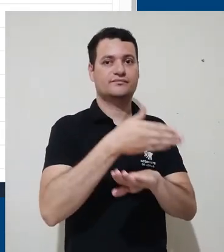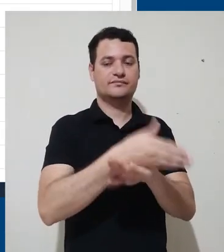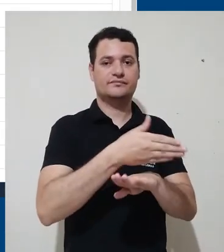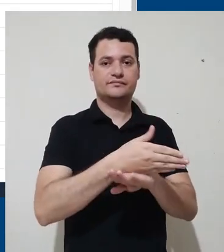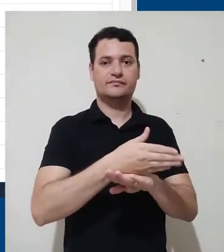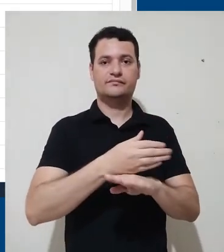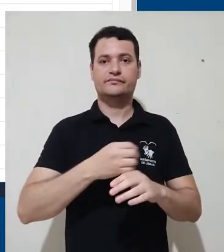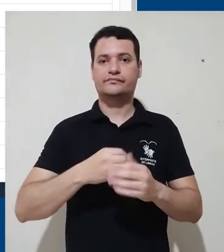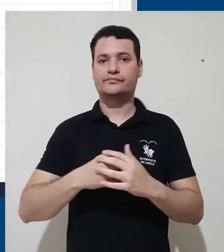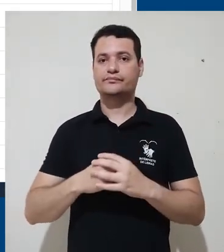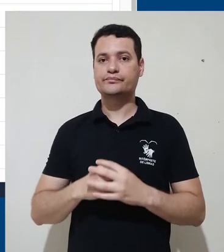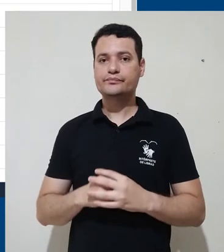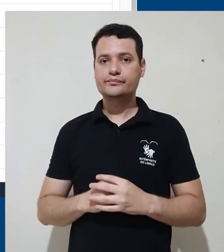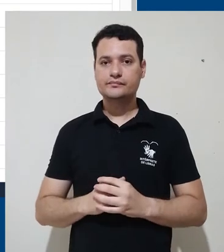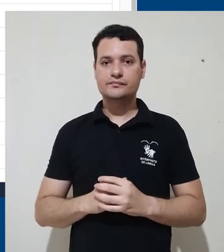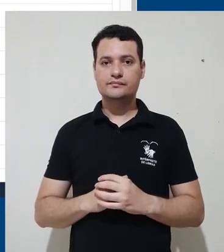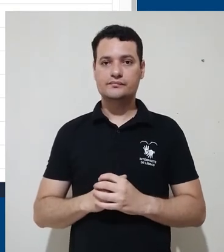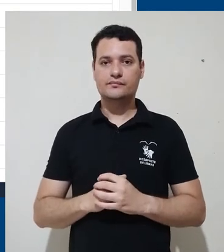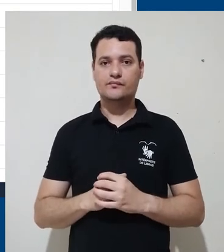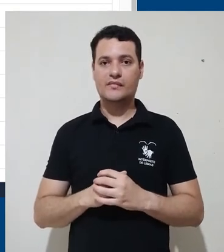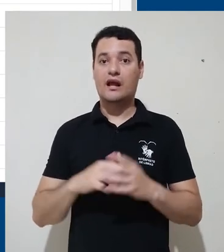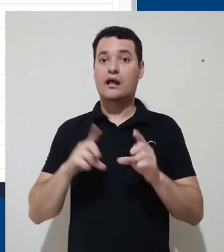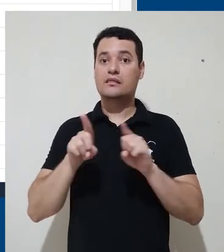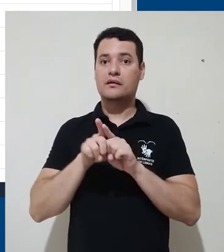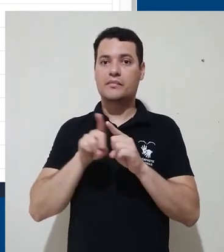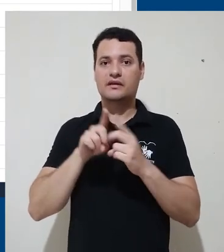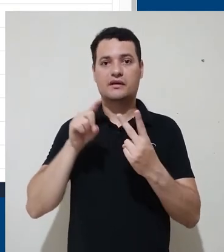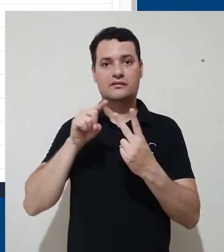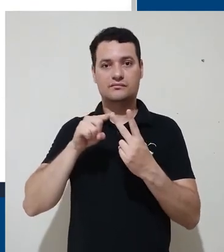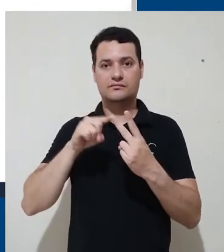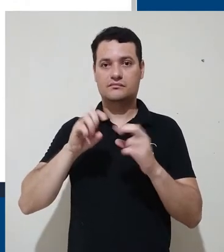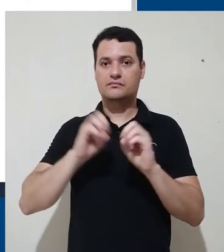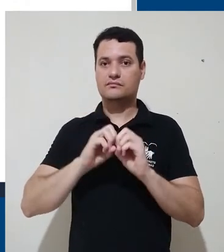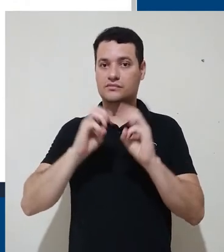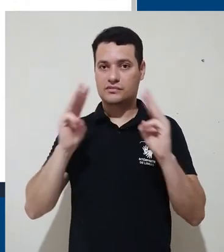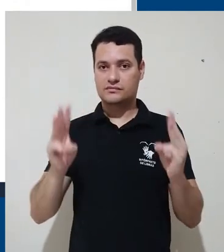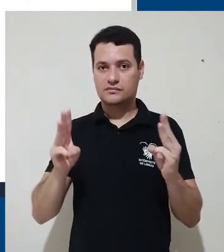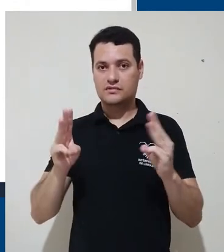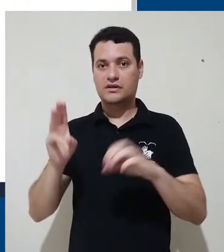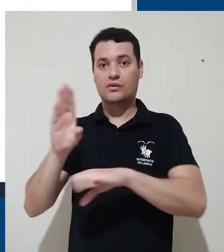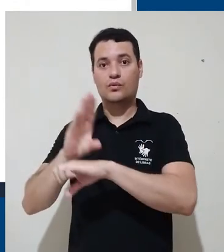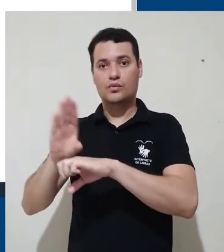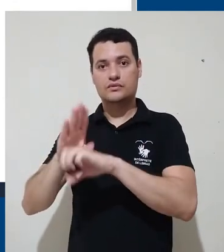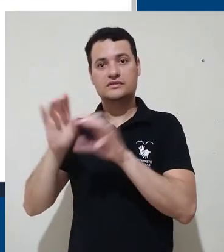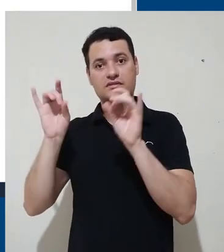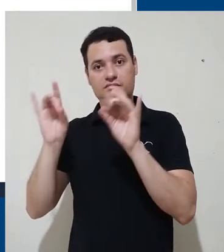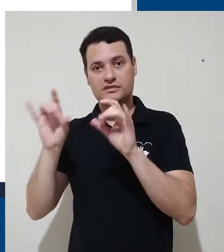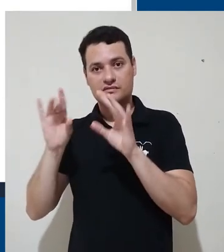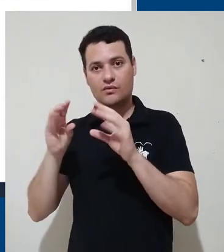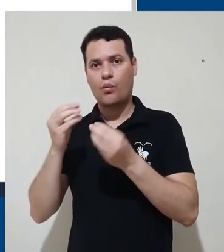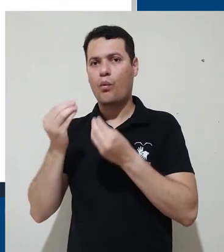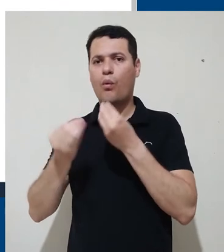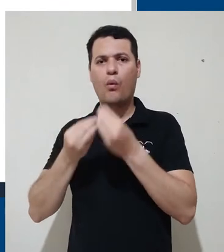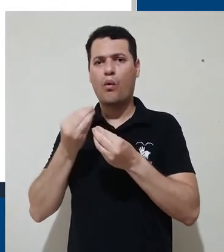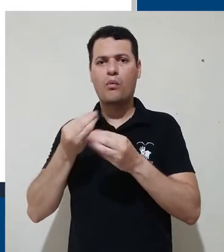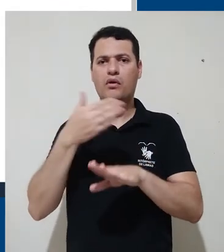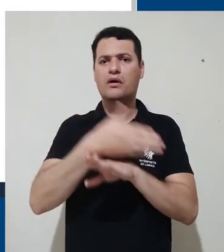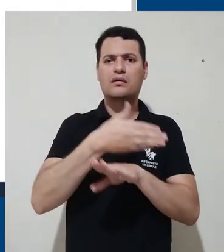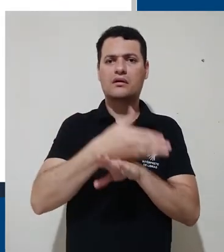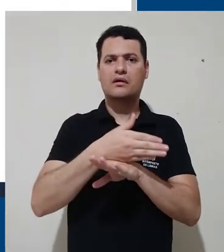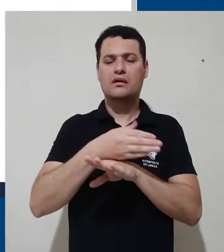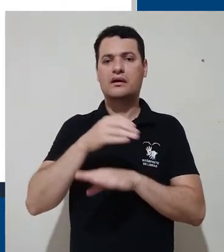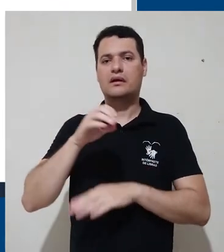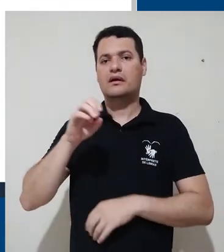é possível entrar nessa plataforma e fazer acesso aos cursos. Também temos a plataforma de especialização, que pode ser